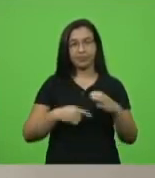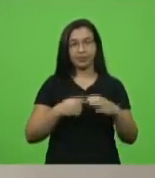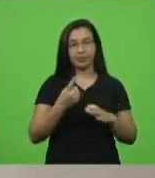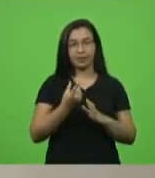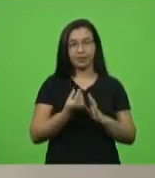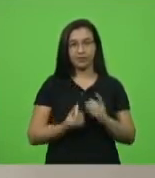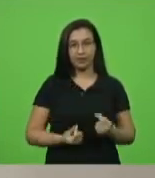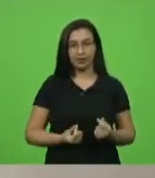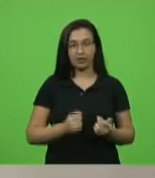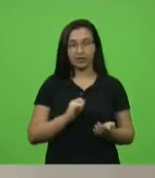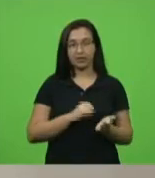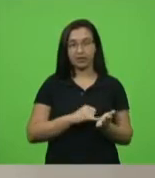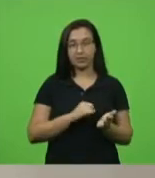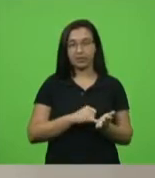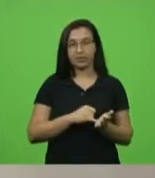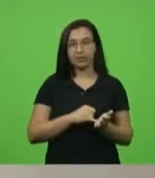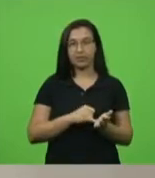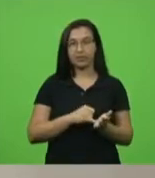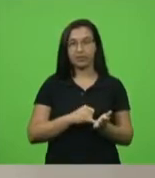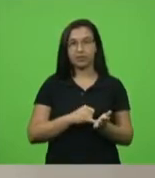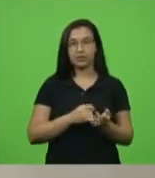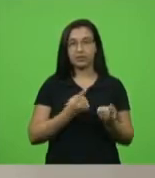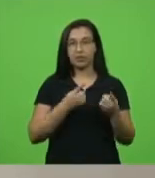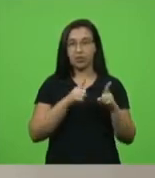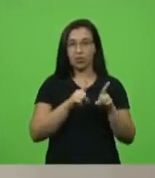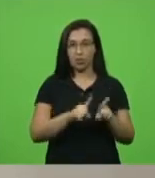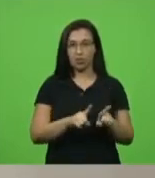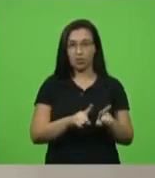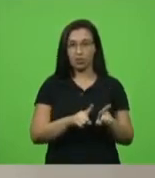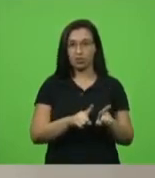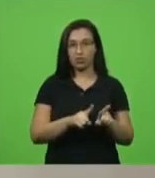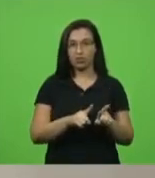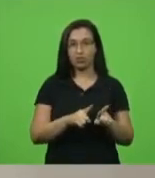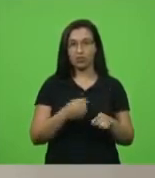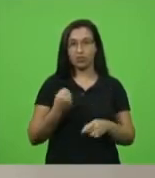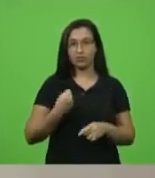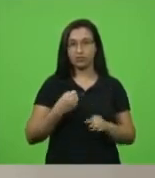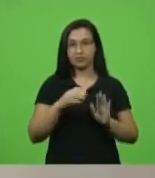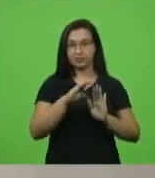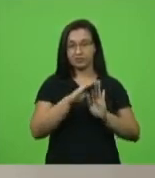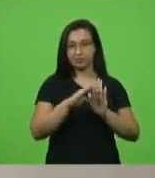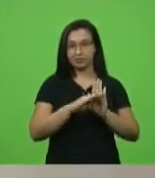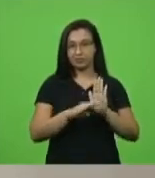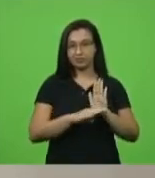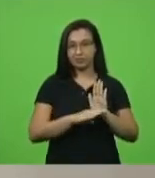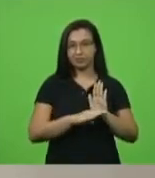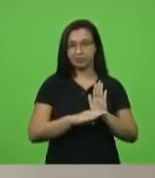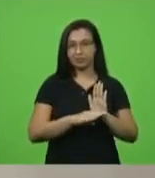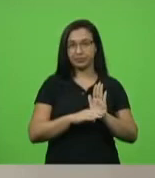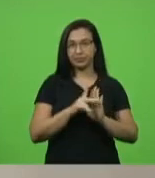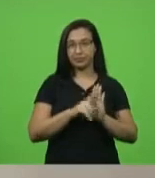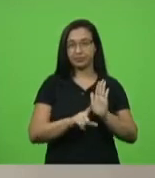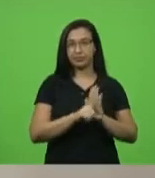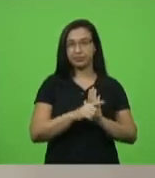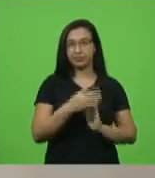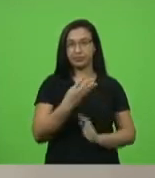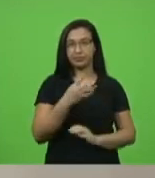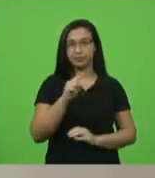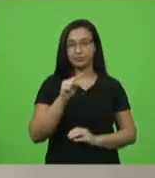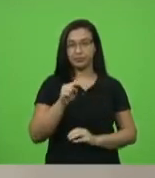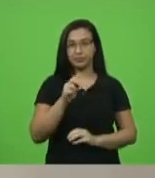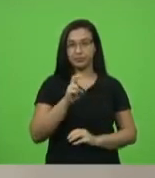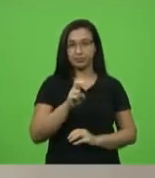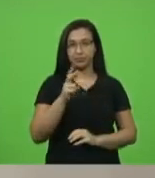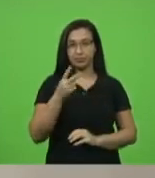contrário às seguintes matérias e as mesmas terão o seu encaminhamento conforme o regimento interno. Projeto de Lei nº 4.5 de 2020.